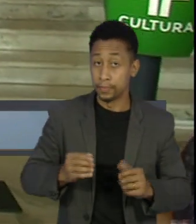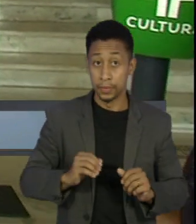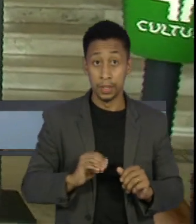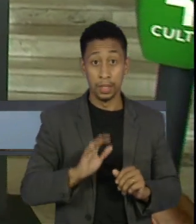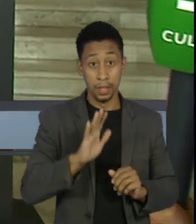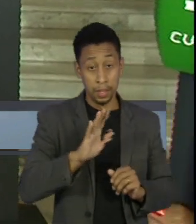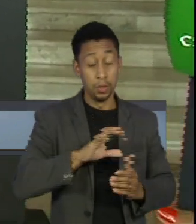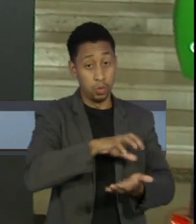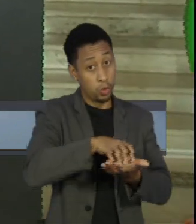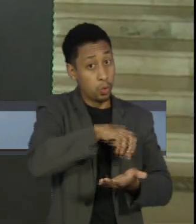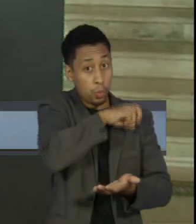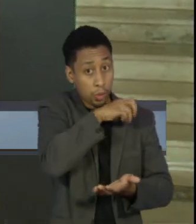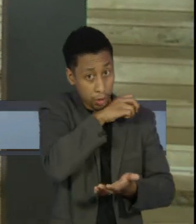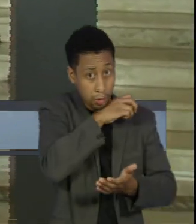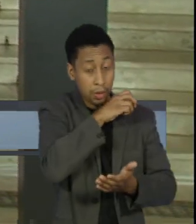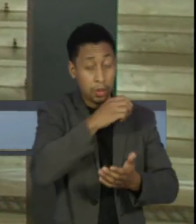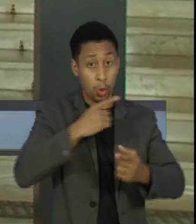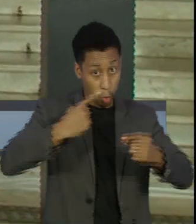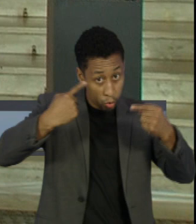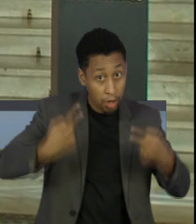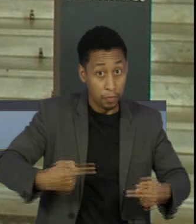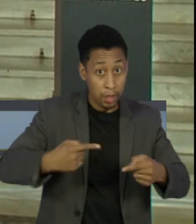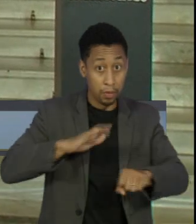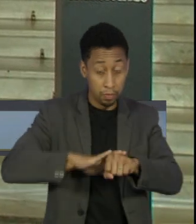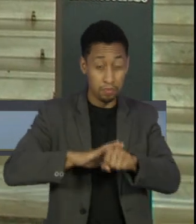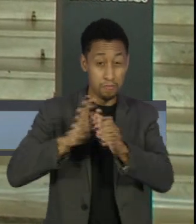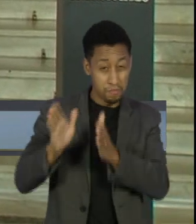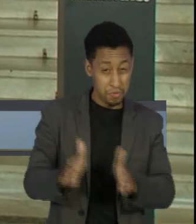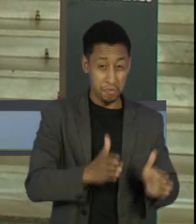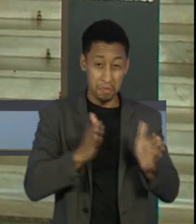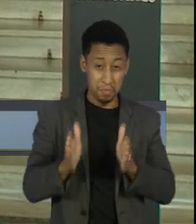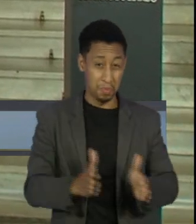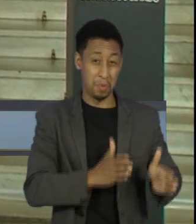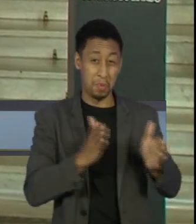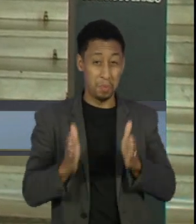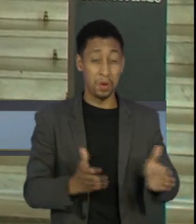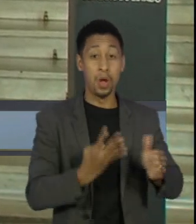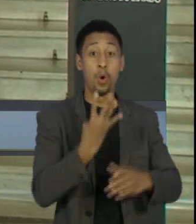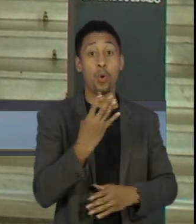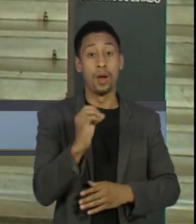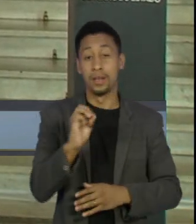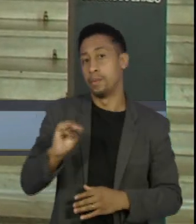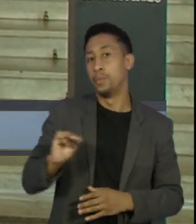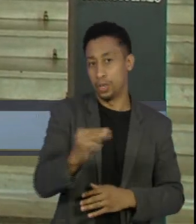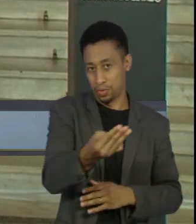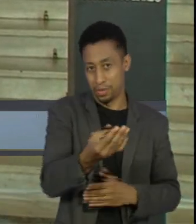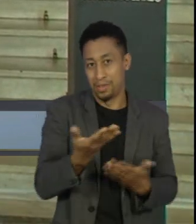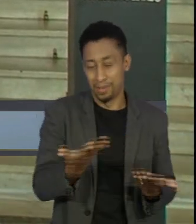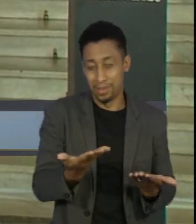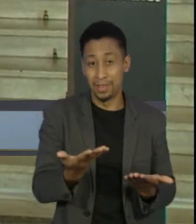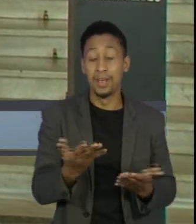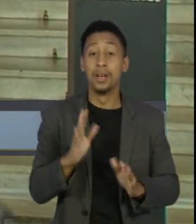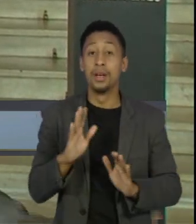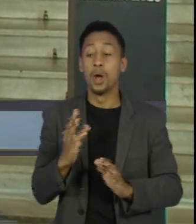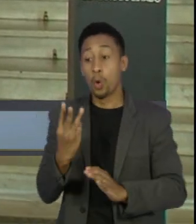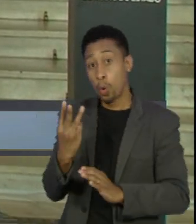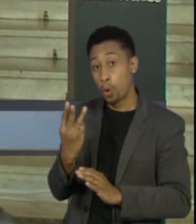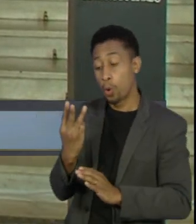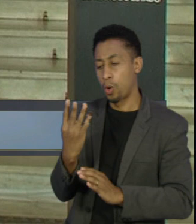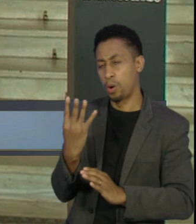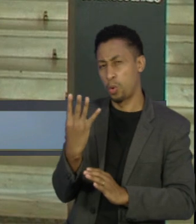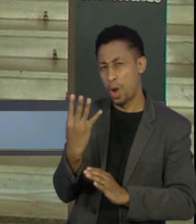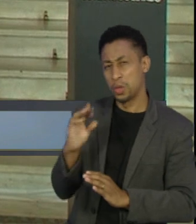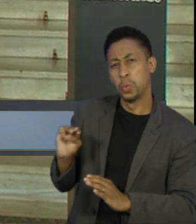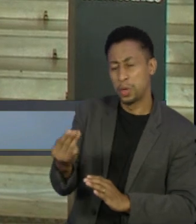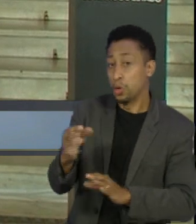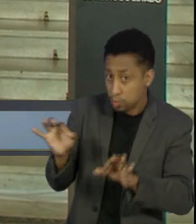o desafio de produzir 40 milhões de doses. Como eu disse, 4 milhões já prontas, então temos que produzir